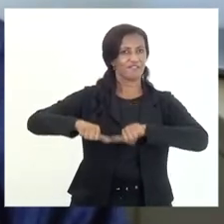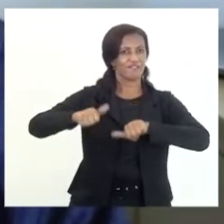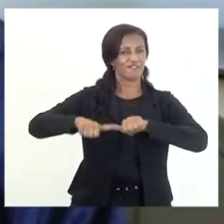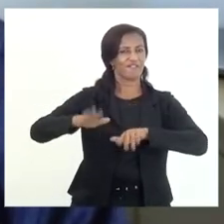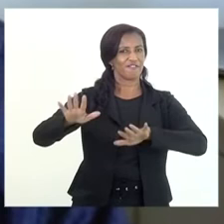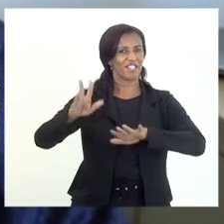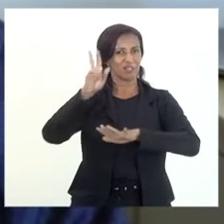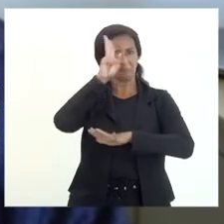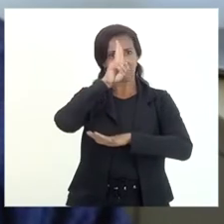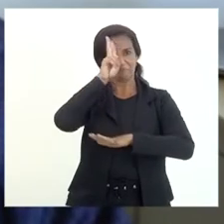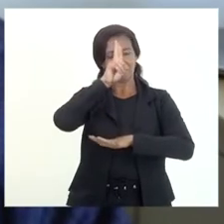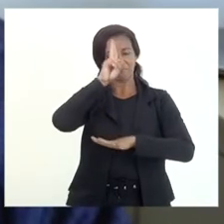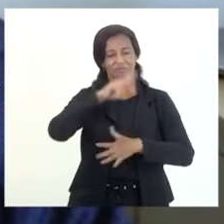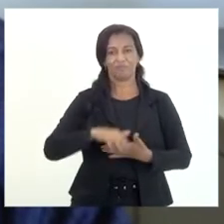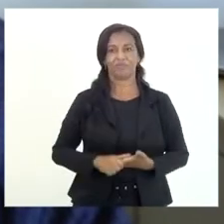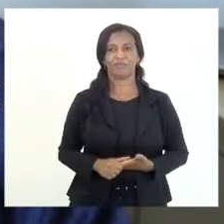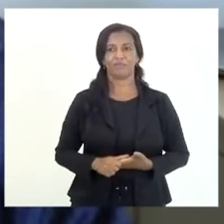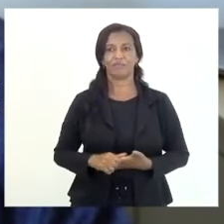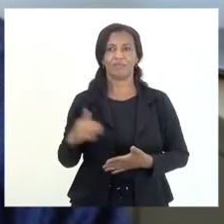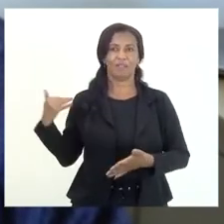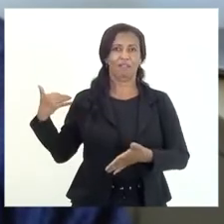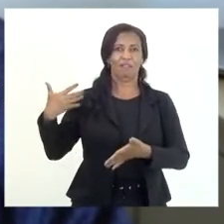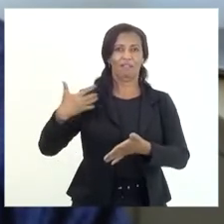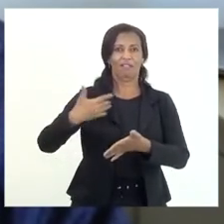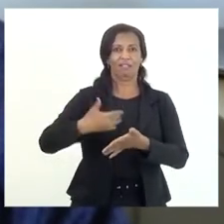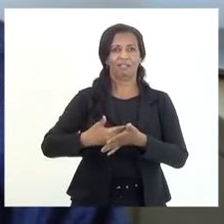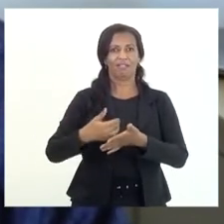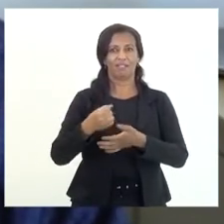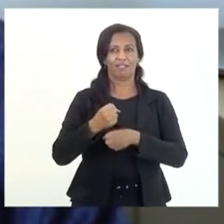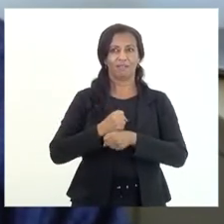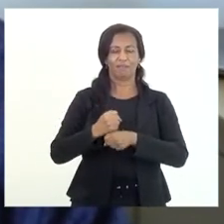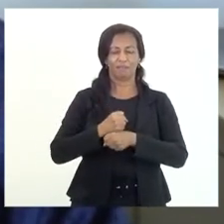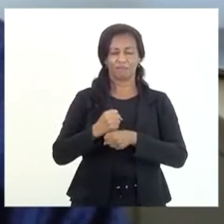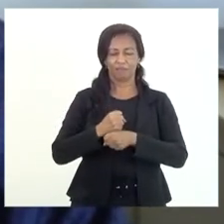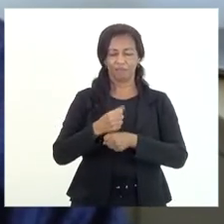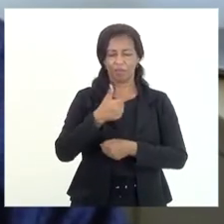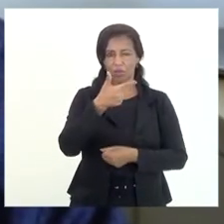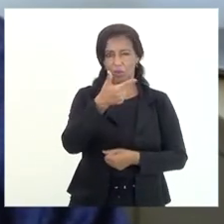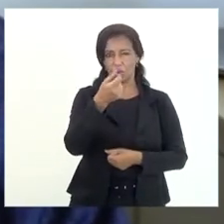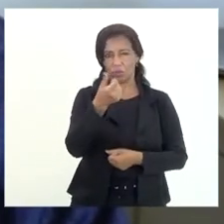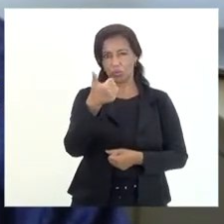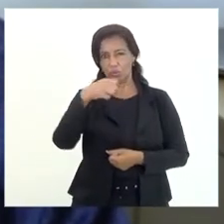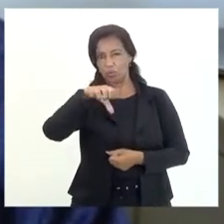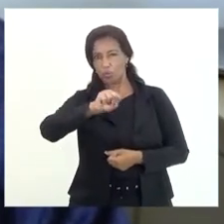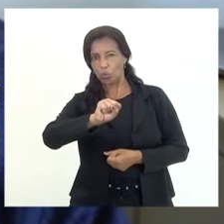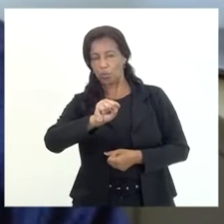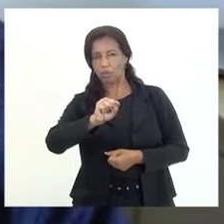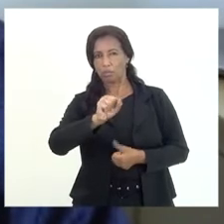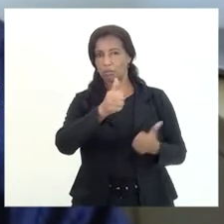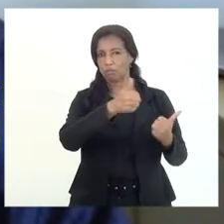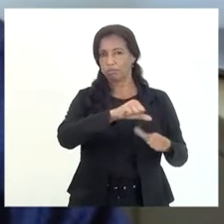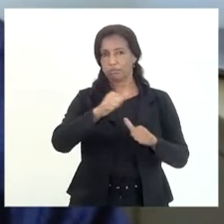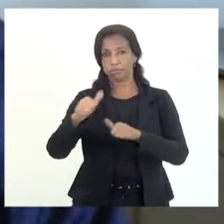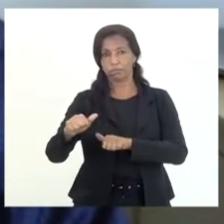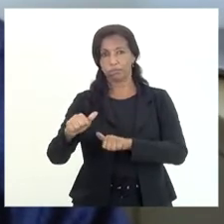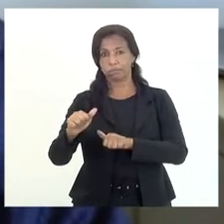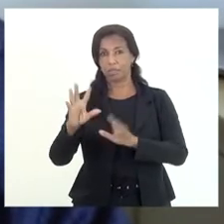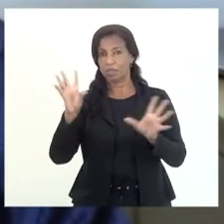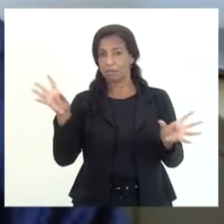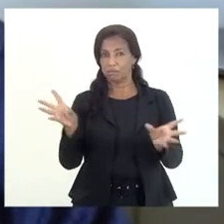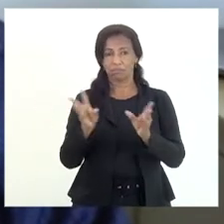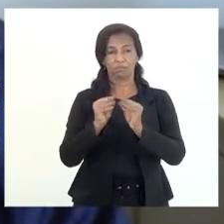histórica até o ano salvo de memória 2018 e chegou à